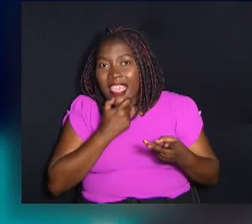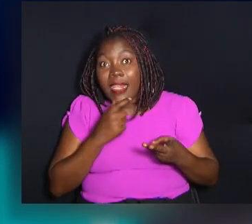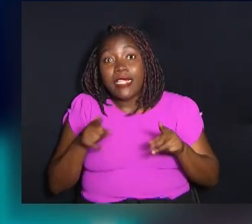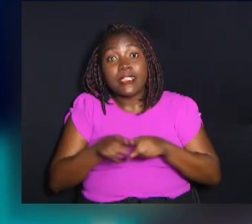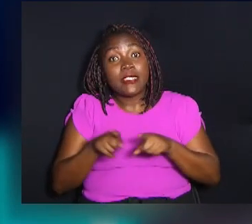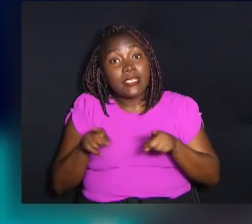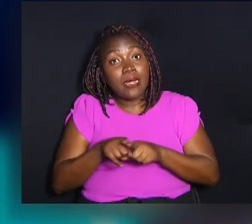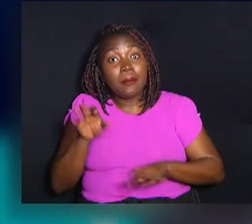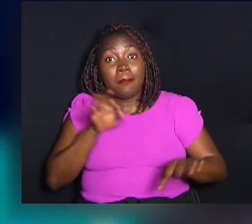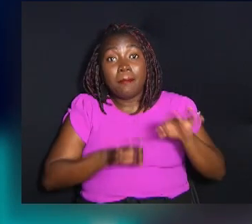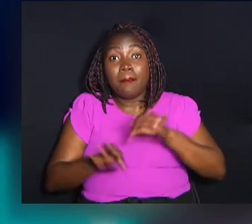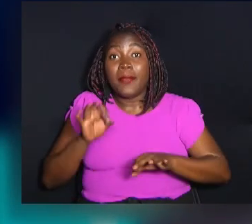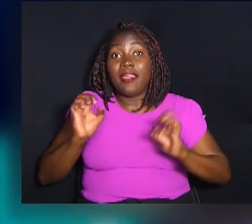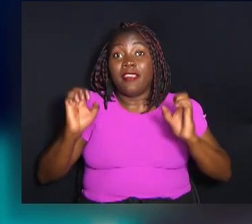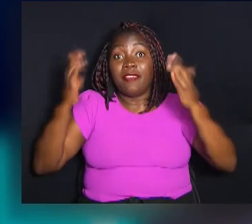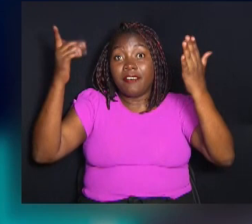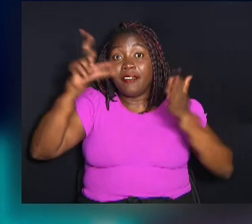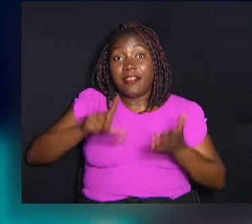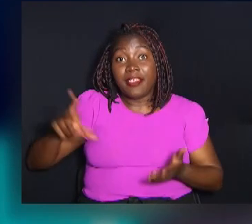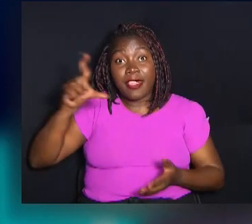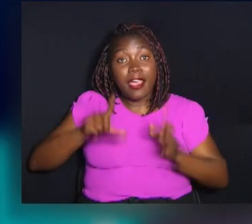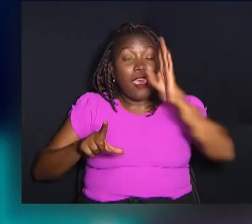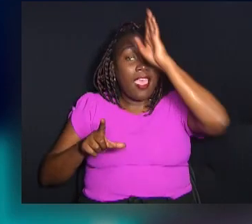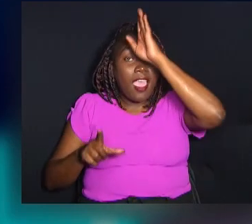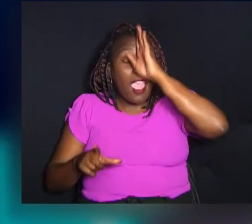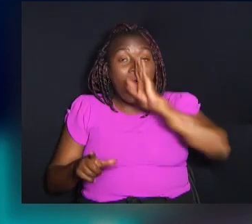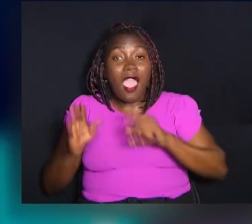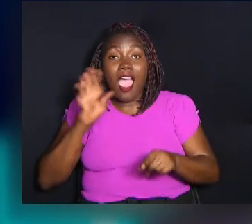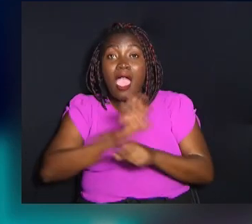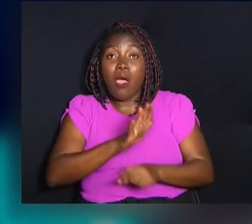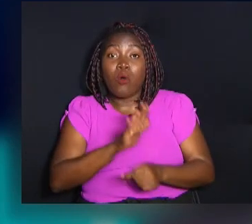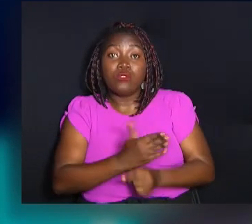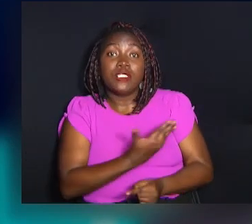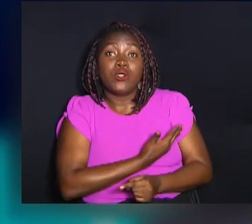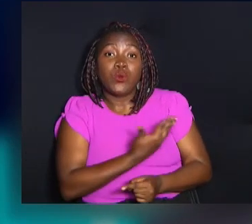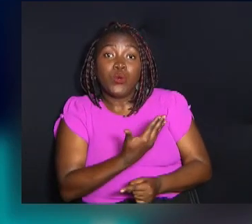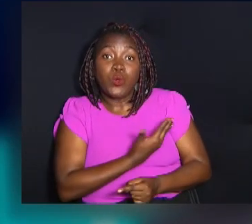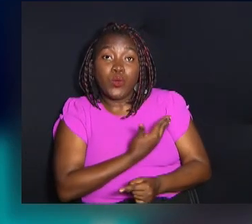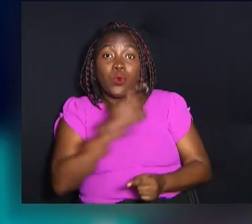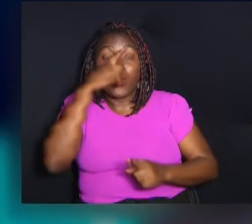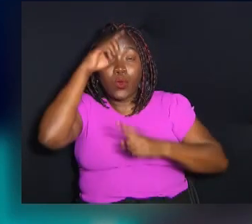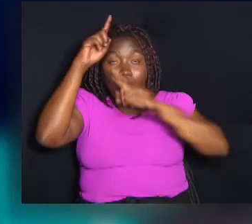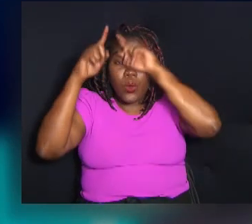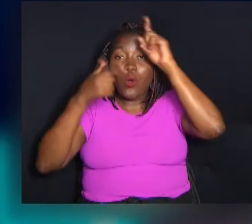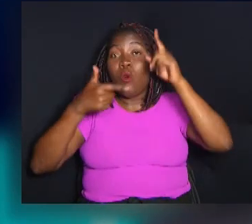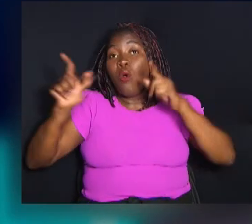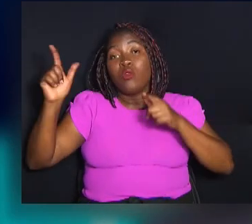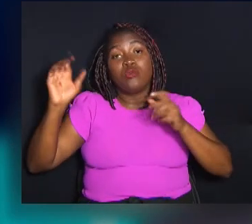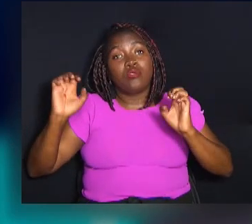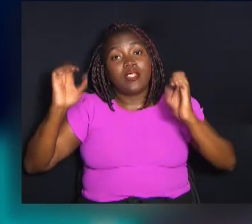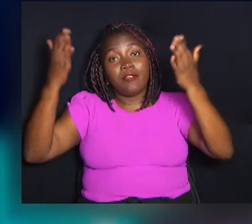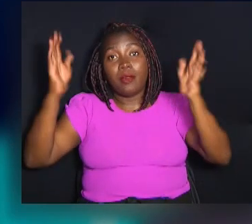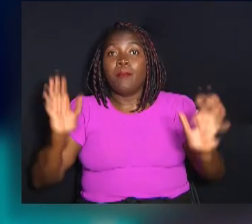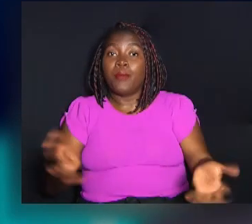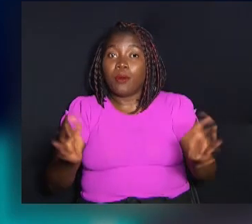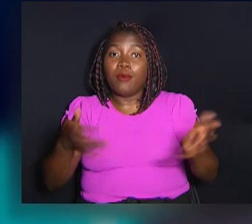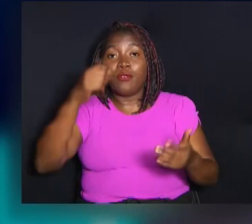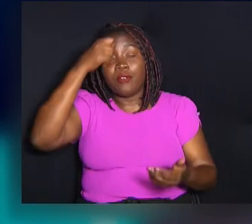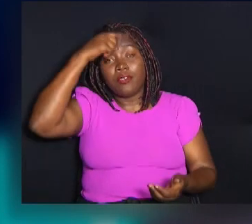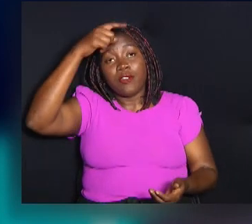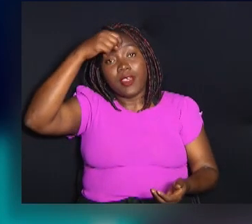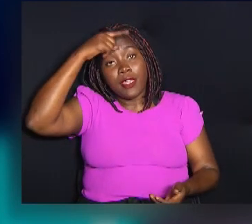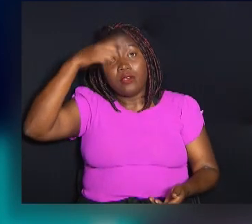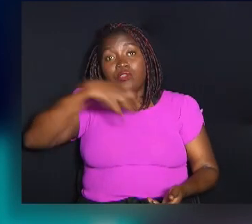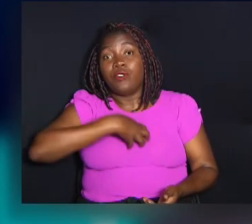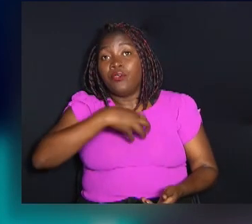também organizou eventos literários gratuitos e auxiliou colegas autores a outros